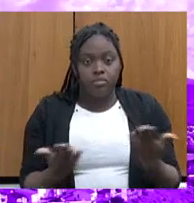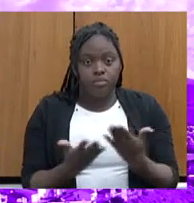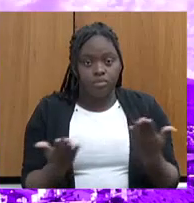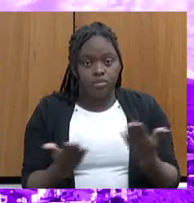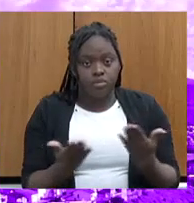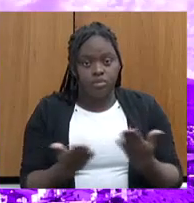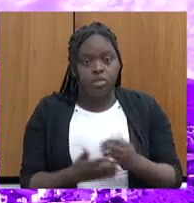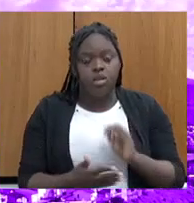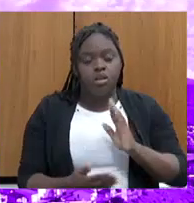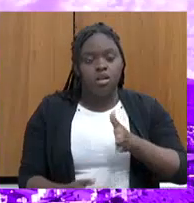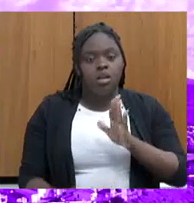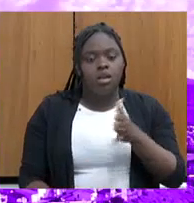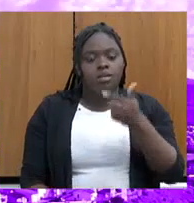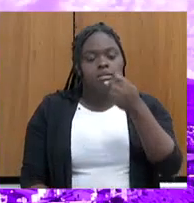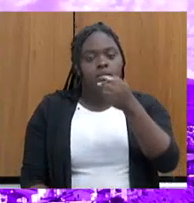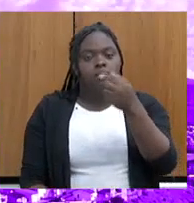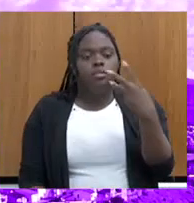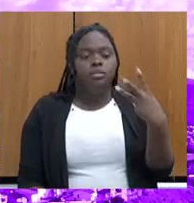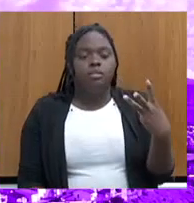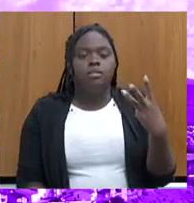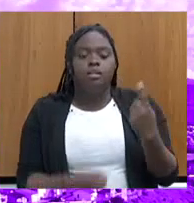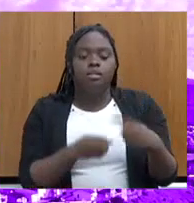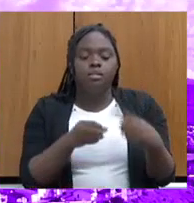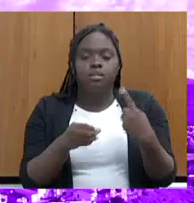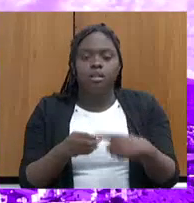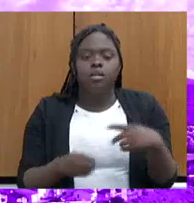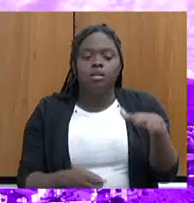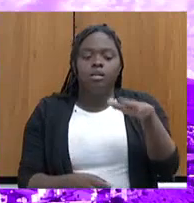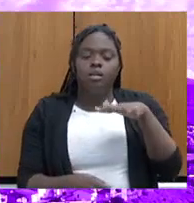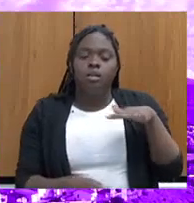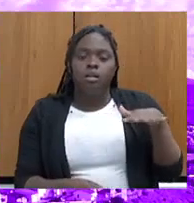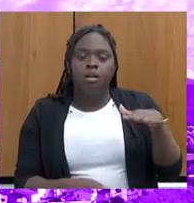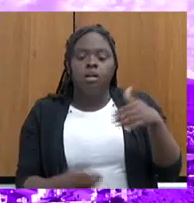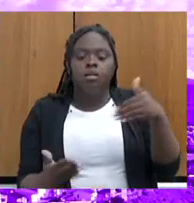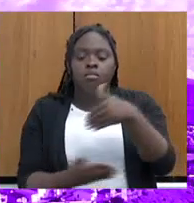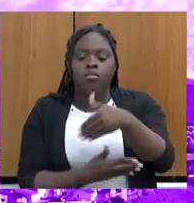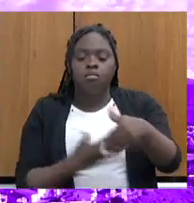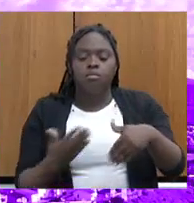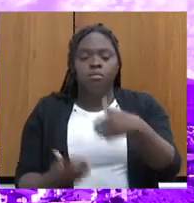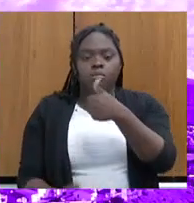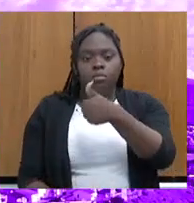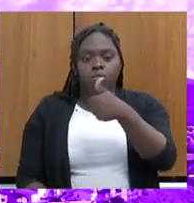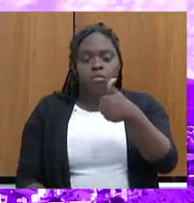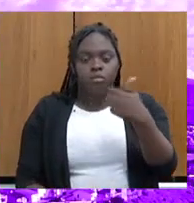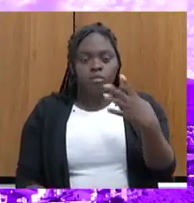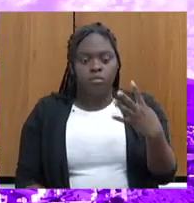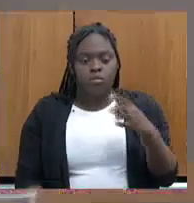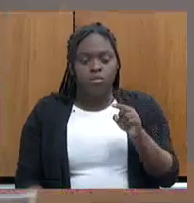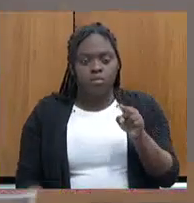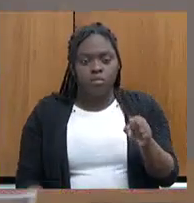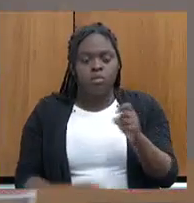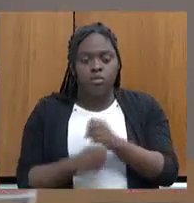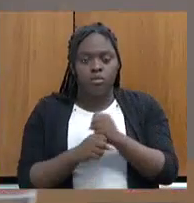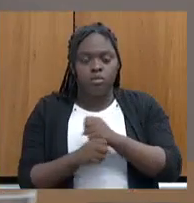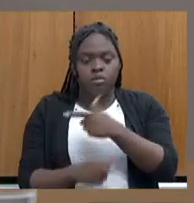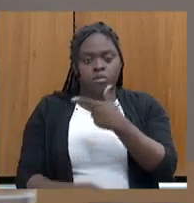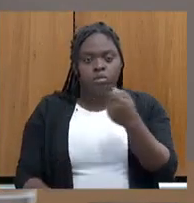nós já chegamos nos 73 municípios do Percurso Gerais, com repasse de 114 mil em 2022 para todos eles.